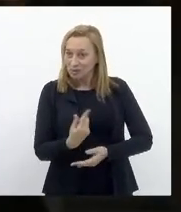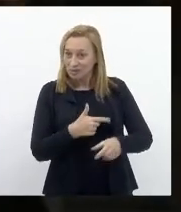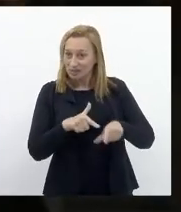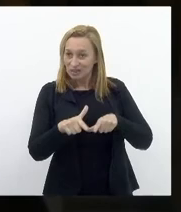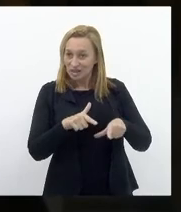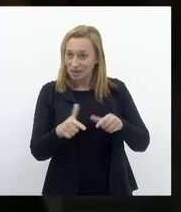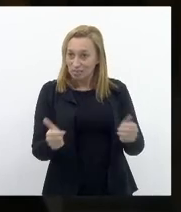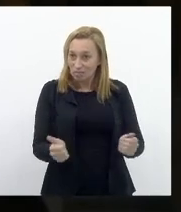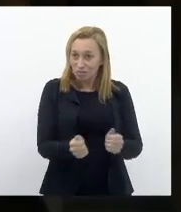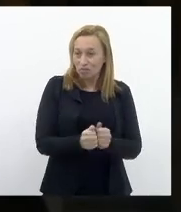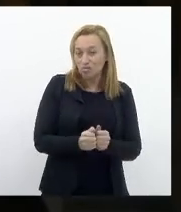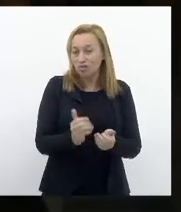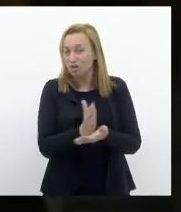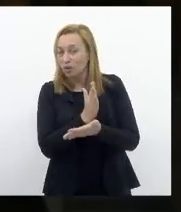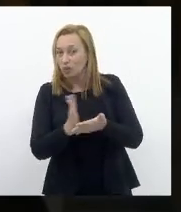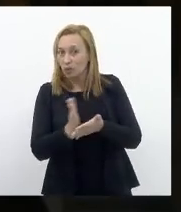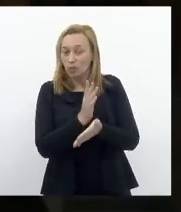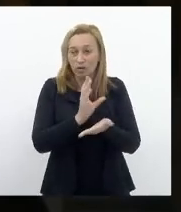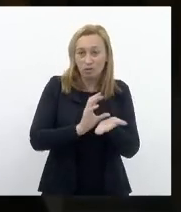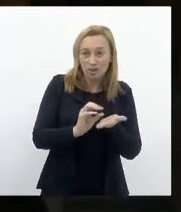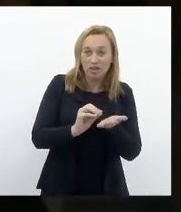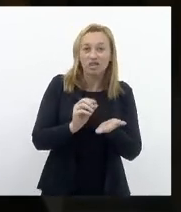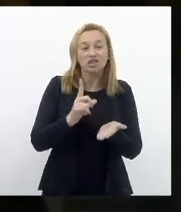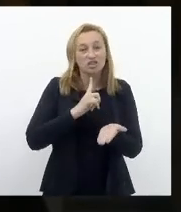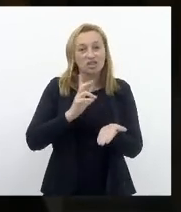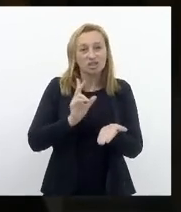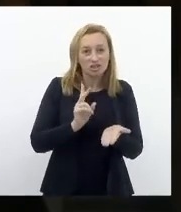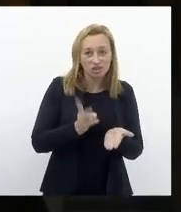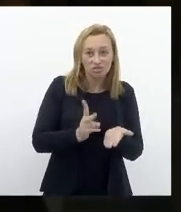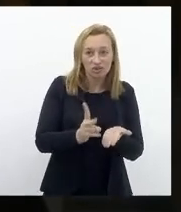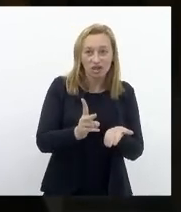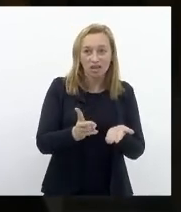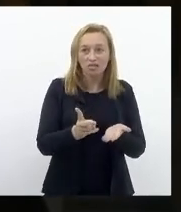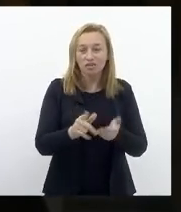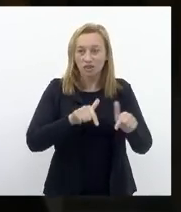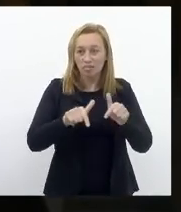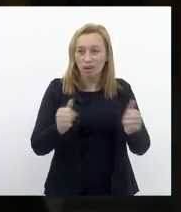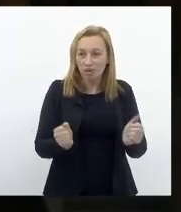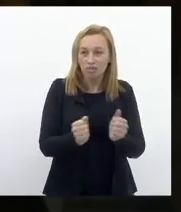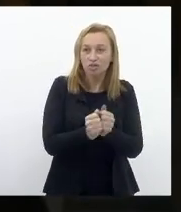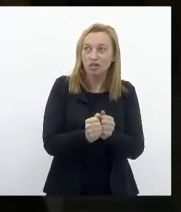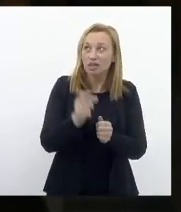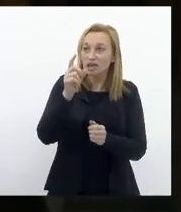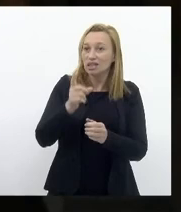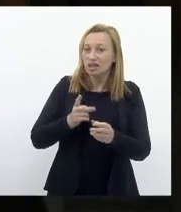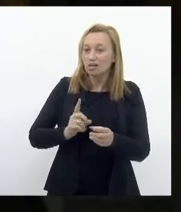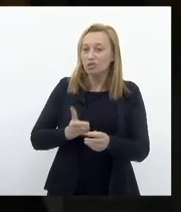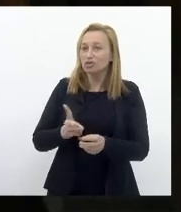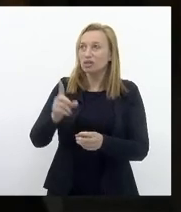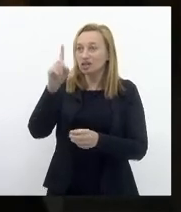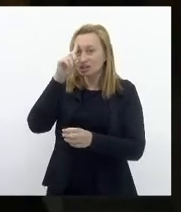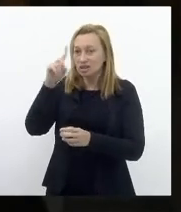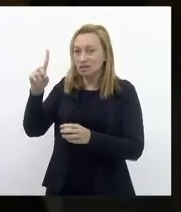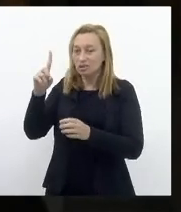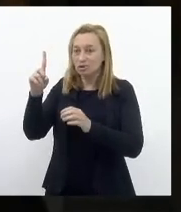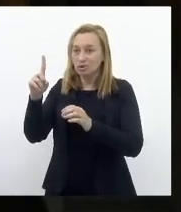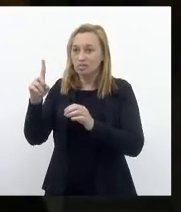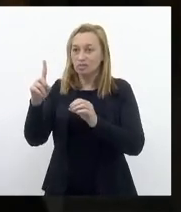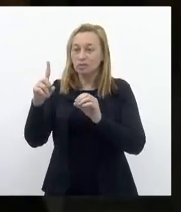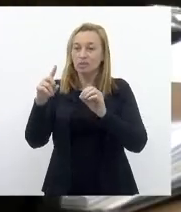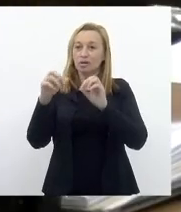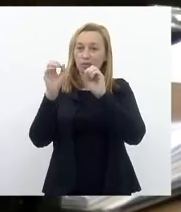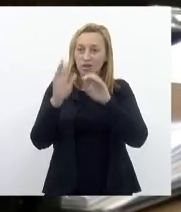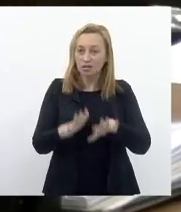convergem Em diversas pautas Já tivemos muitas ações juntos E continuaremos A tê-las Se Deus permitir Cumprimentar Deputada Célia